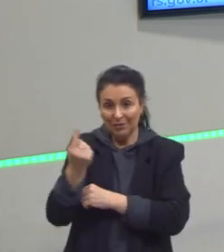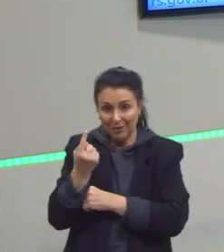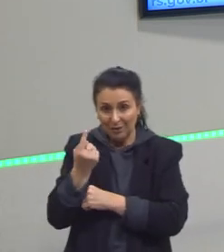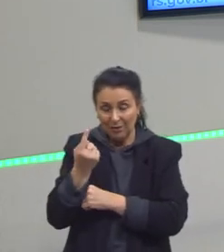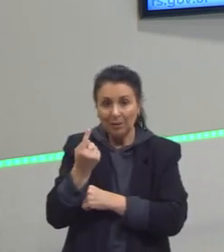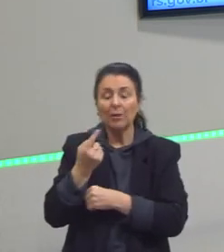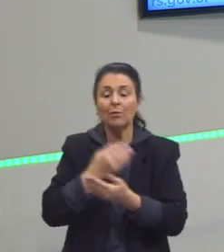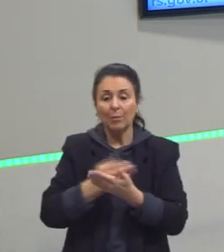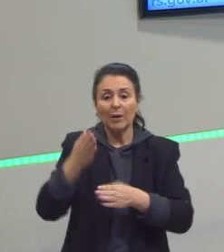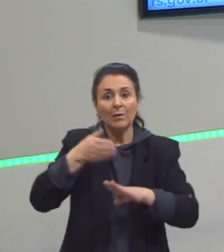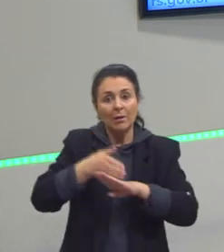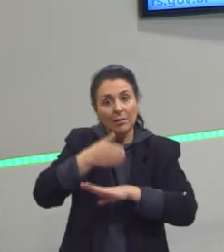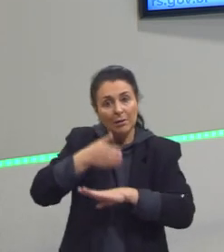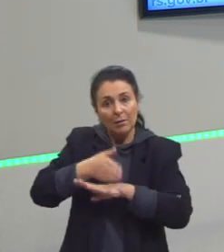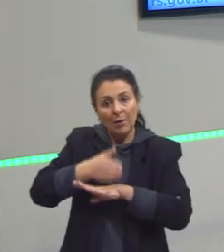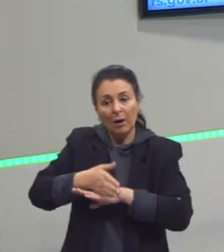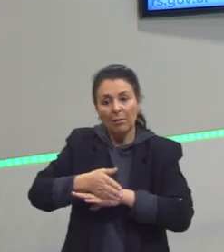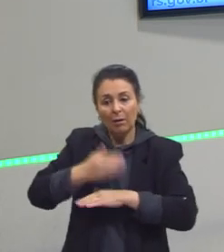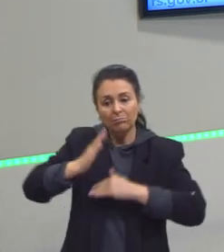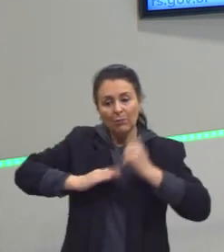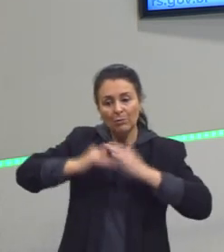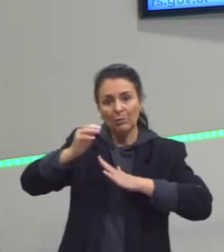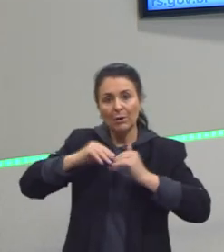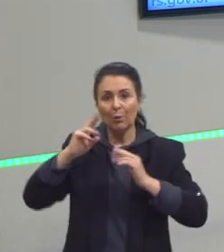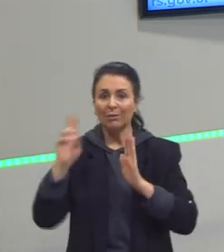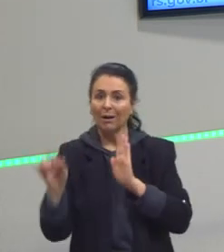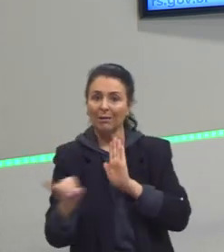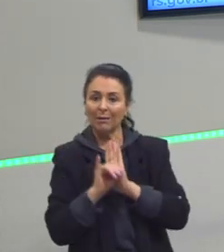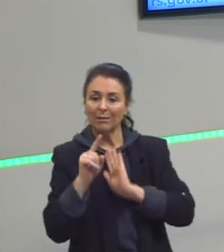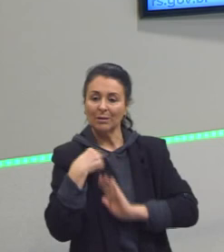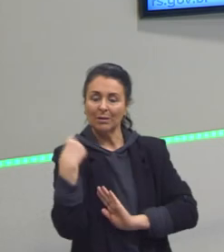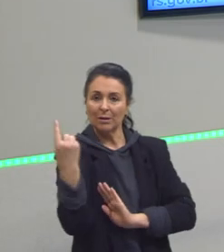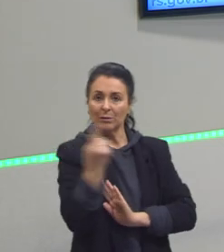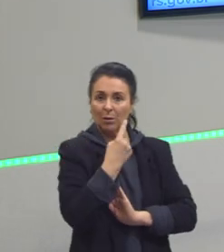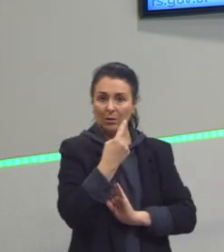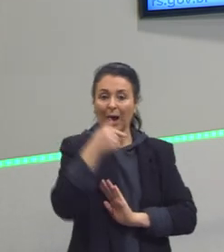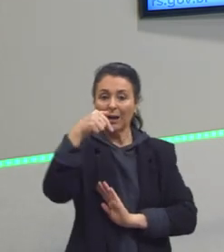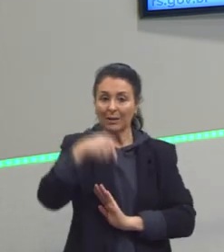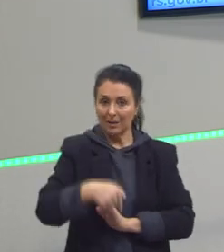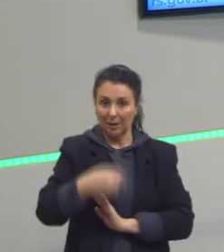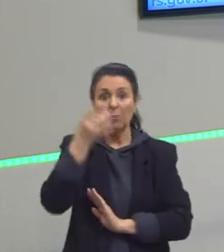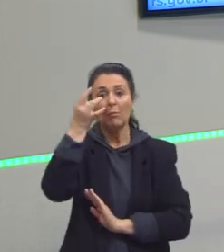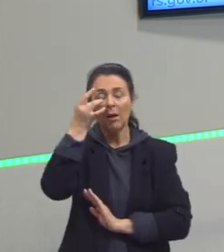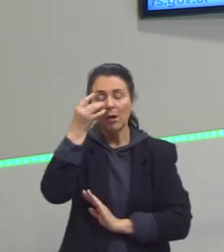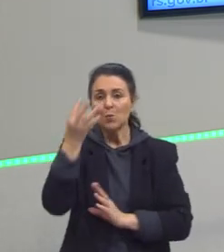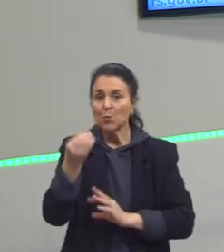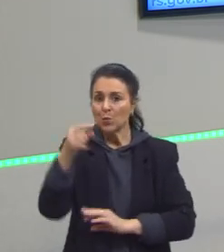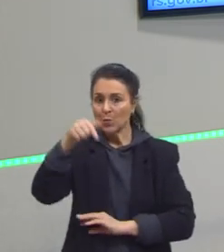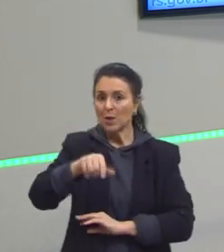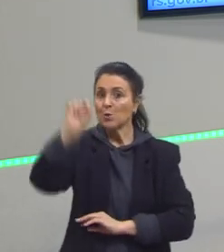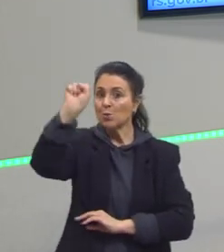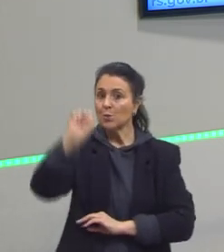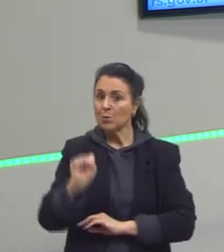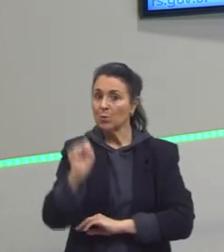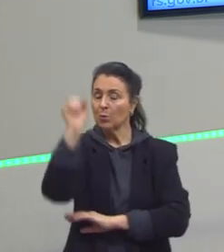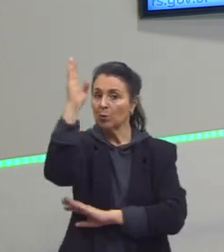parte da construção da nossa identidade. E nós temos isso muito presente aqui no Sul. Primeiro, os imigrantes